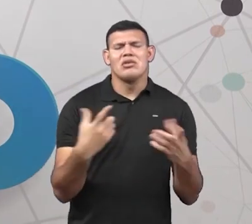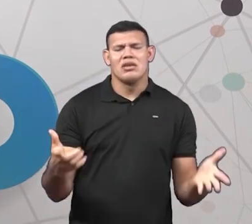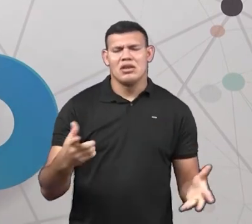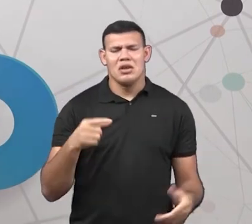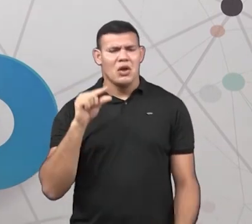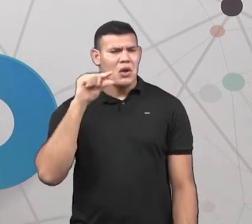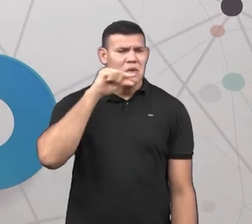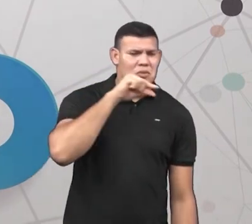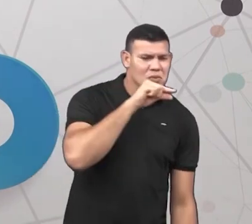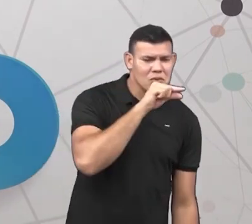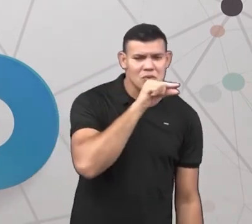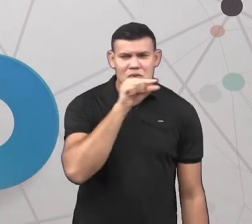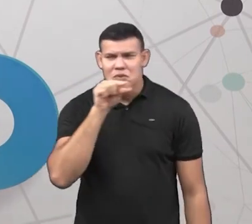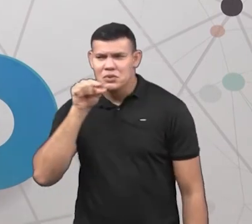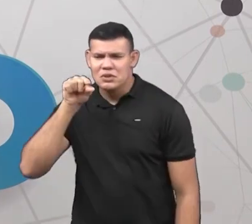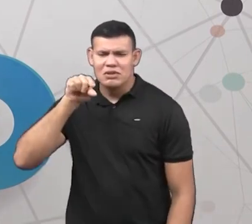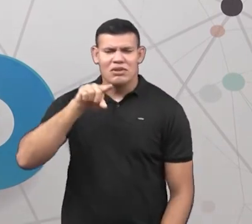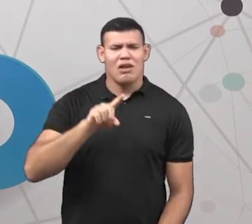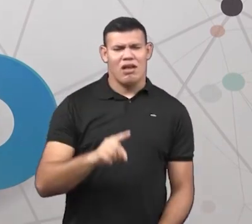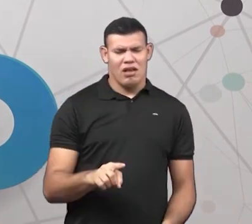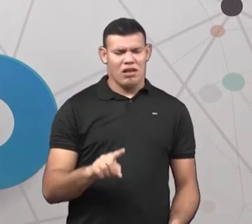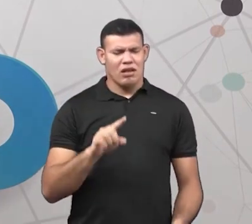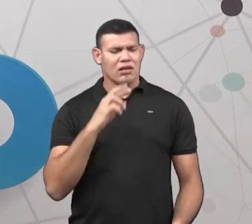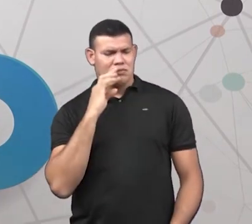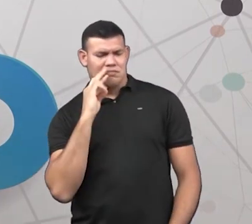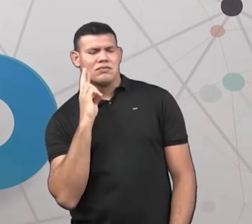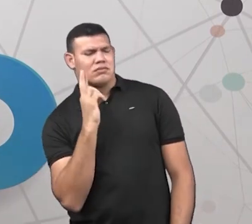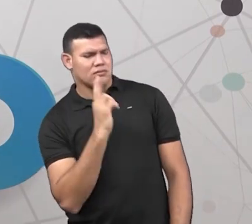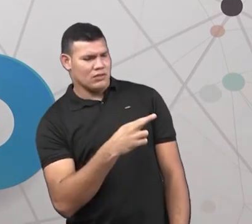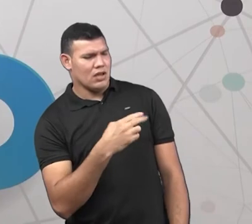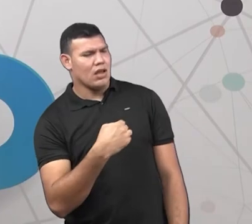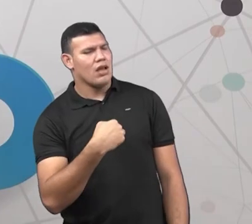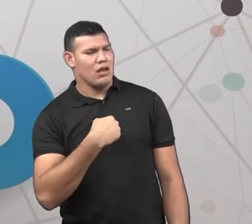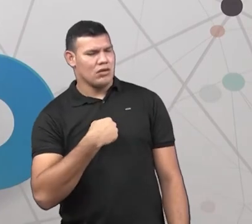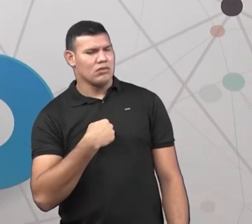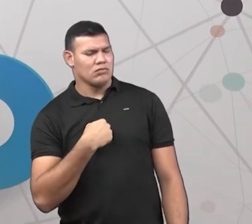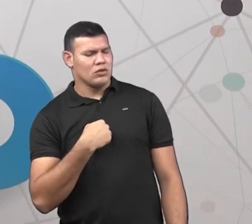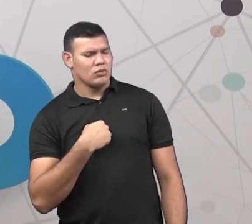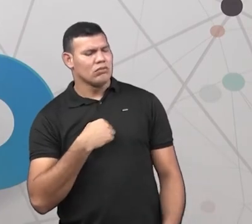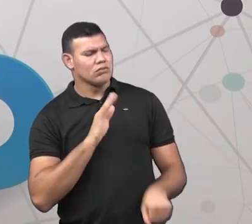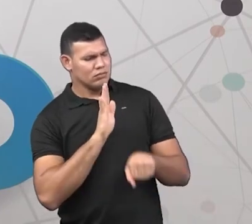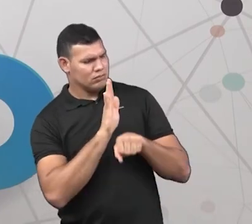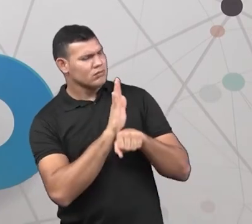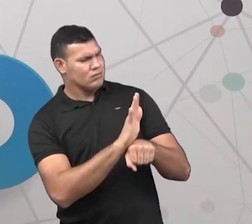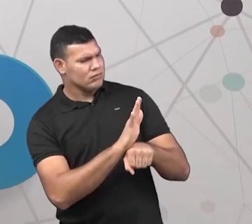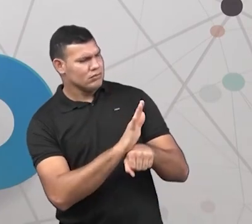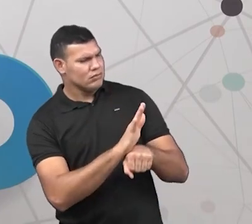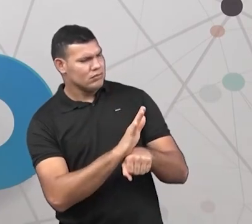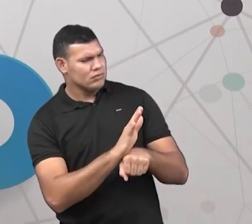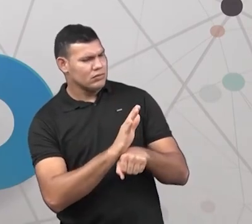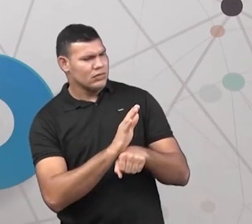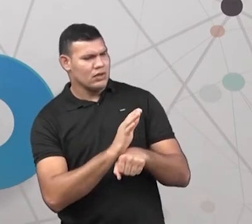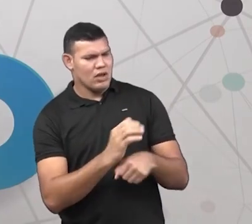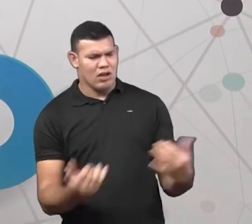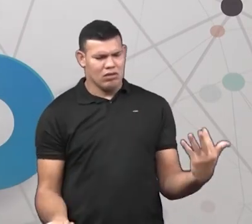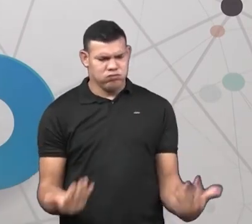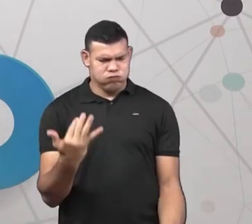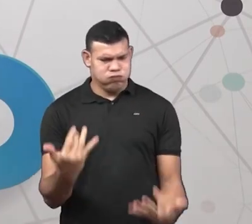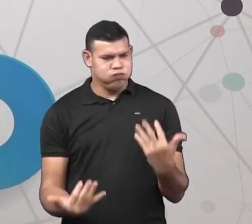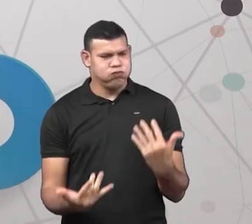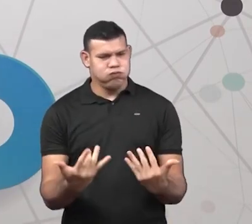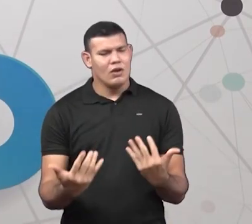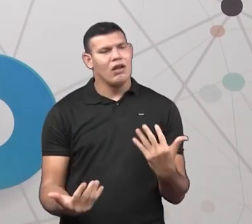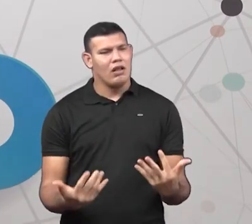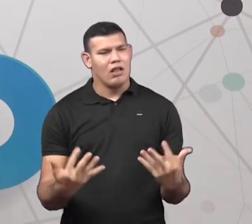mesmo. Aí o beija-flor foi e falou, eu estou fazendo a minha parte. Se todo mundo